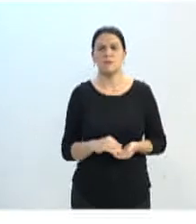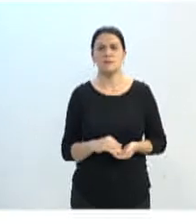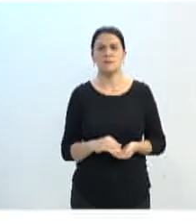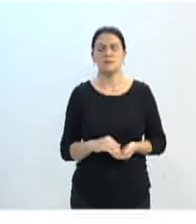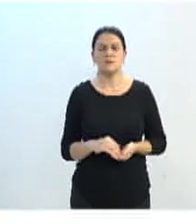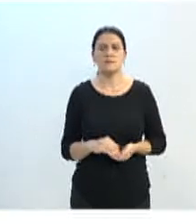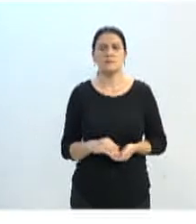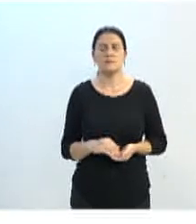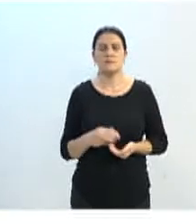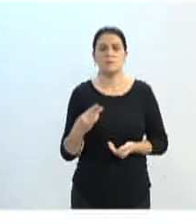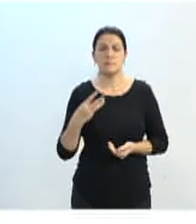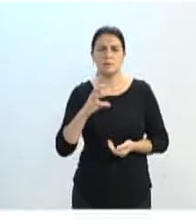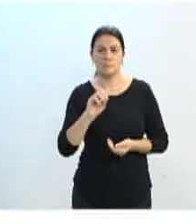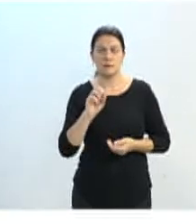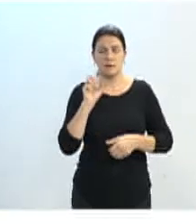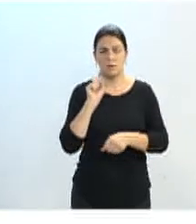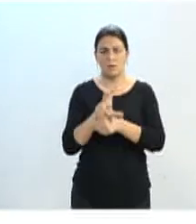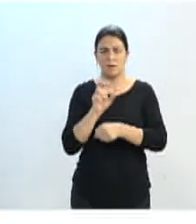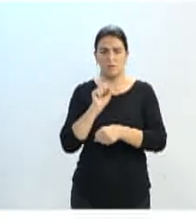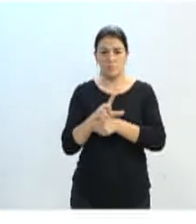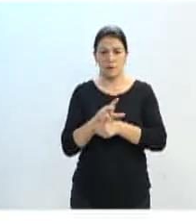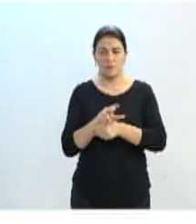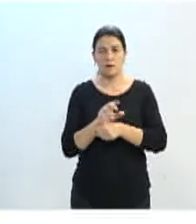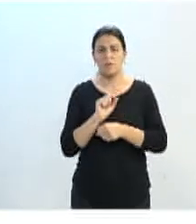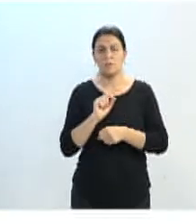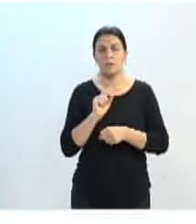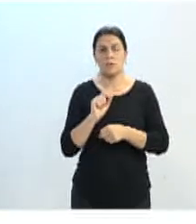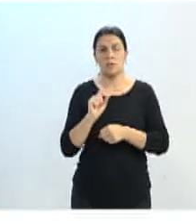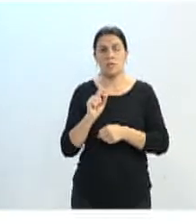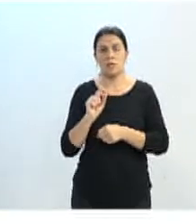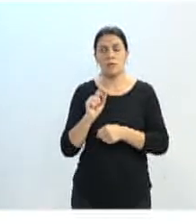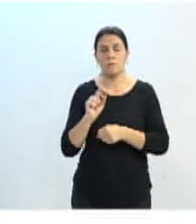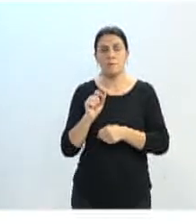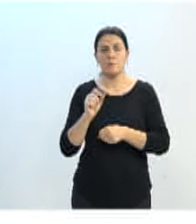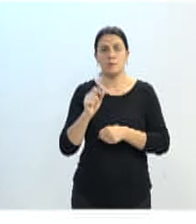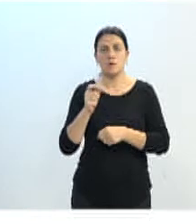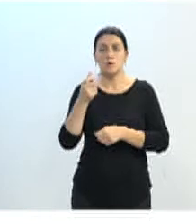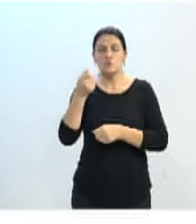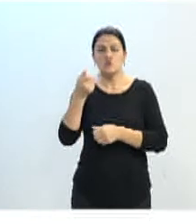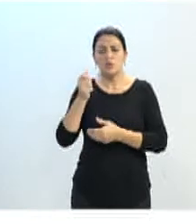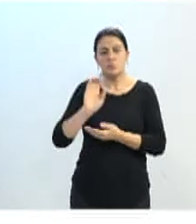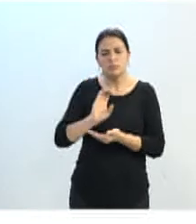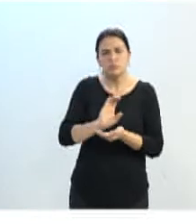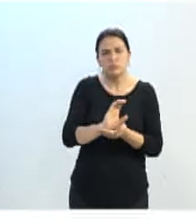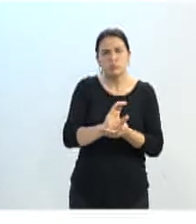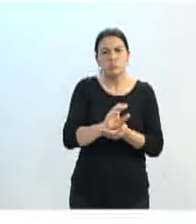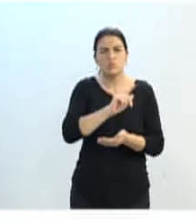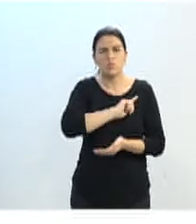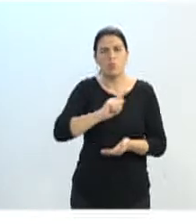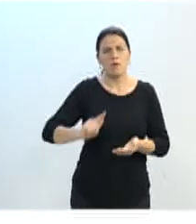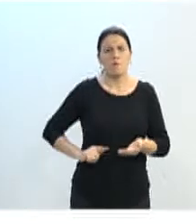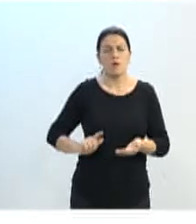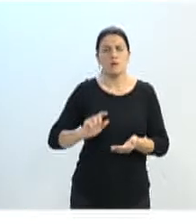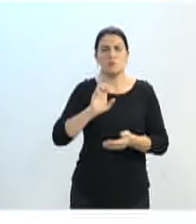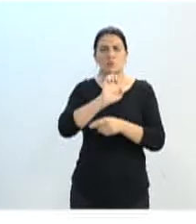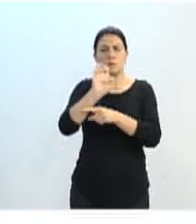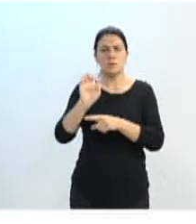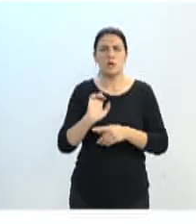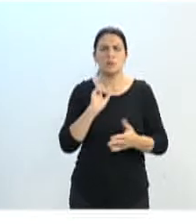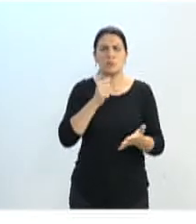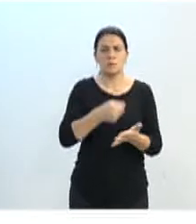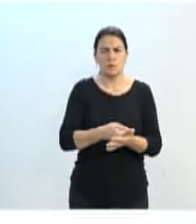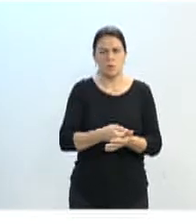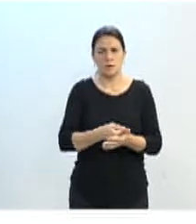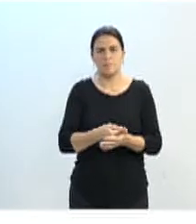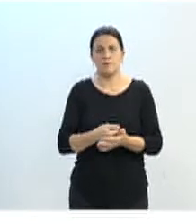30 vagas, elas são totalmente financiadas pelo Governo do Estado, e as 10 vagas excedentes, ou até as 40 vagas, a